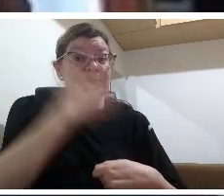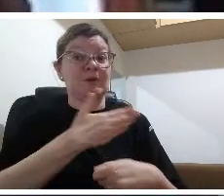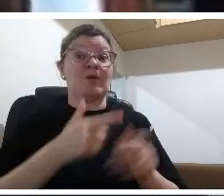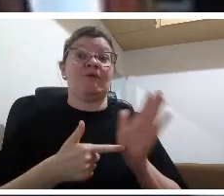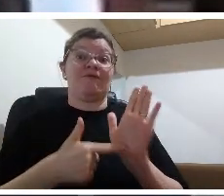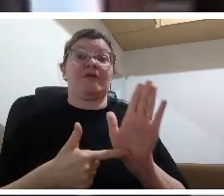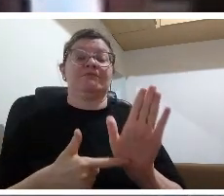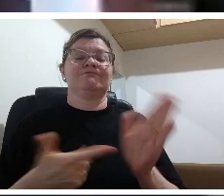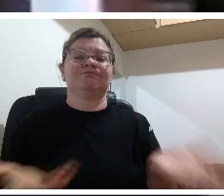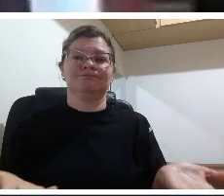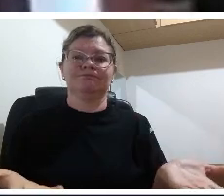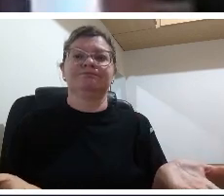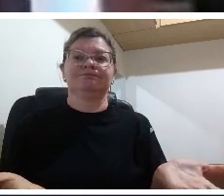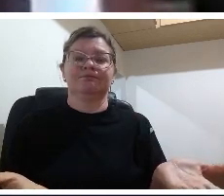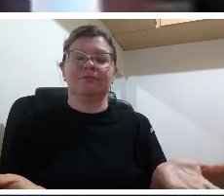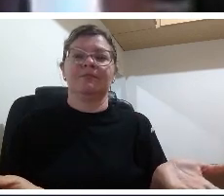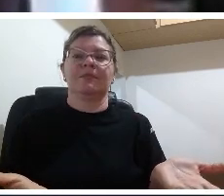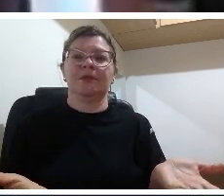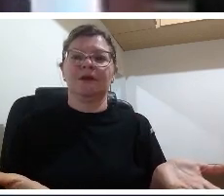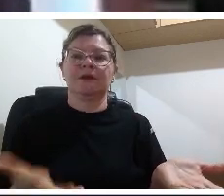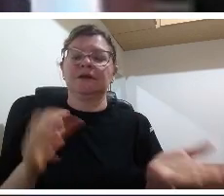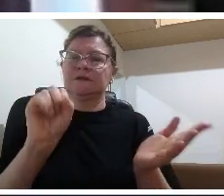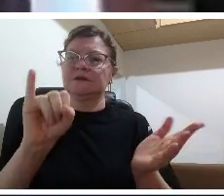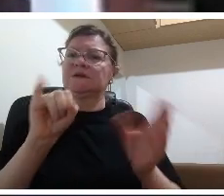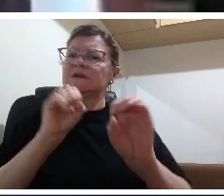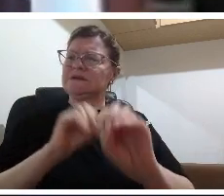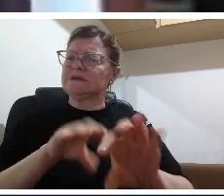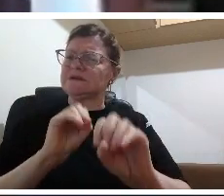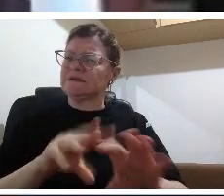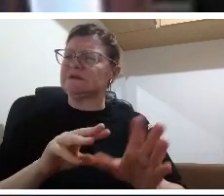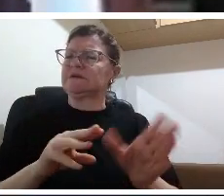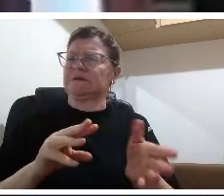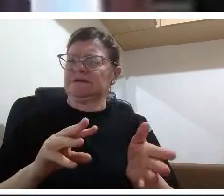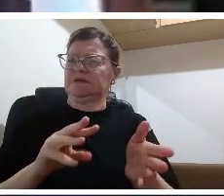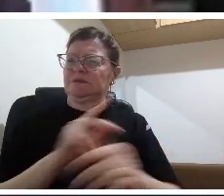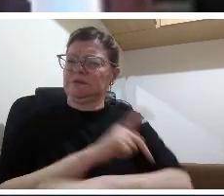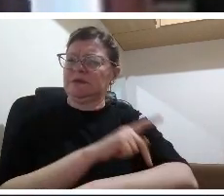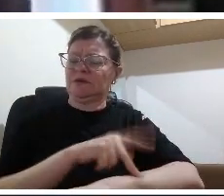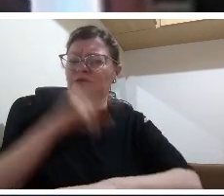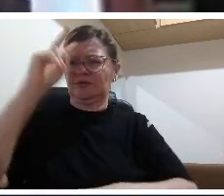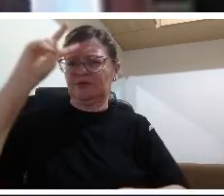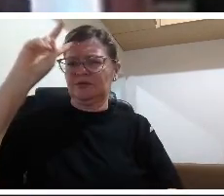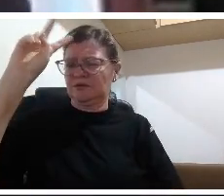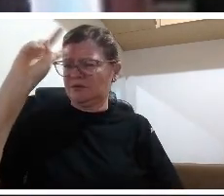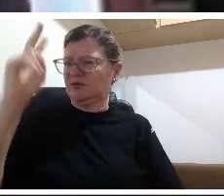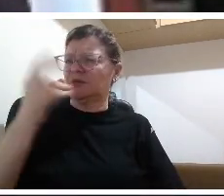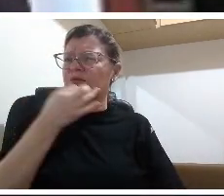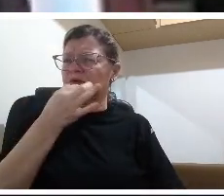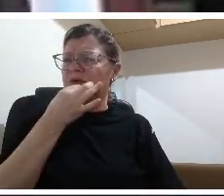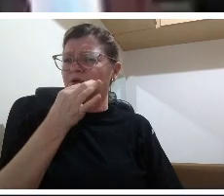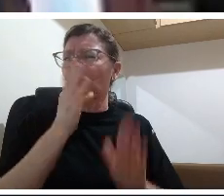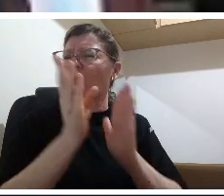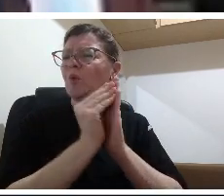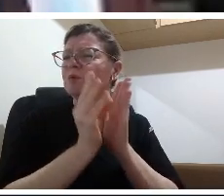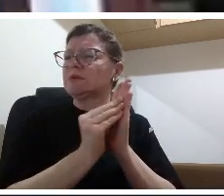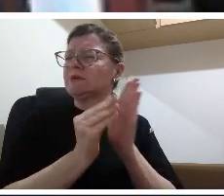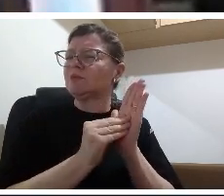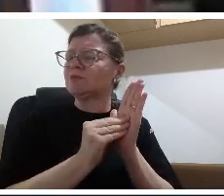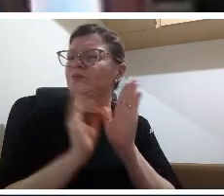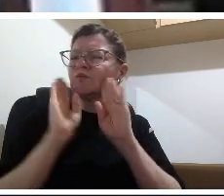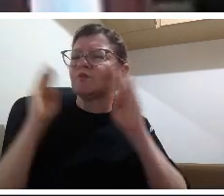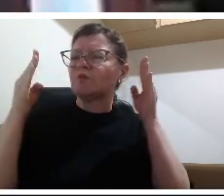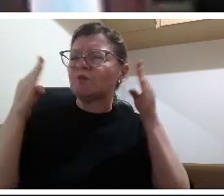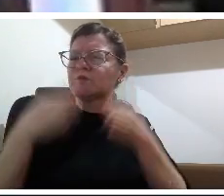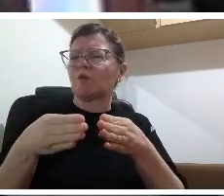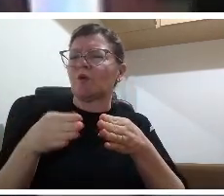tem que se apropriar ao menos ele tem que dominar teoricamente esse conteúdo para que numa pergunta feita ele seja capaz